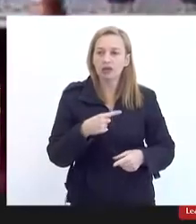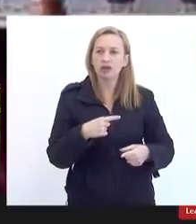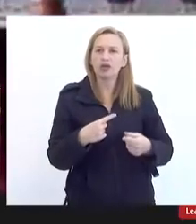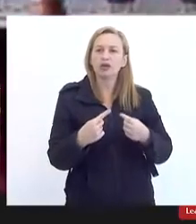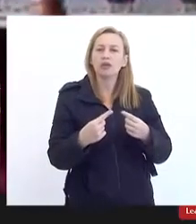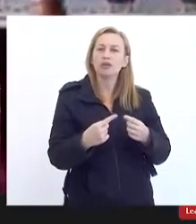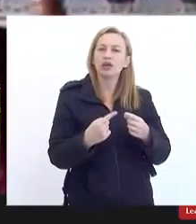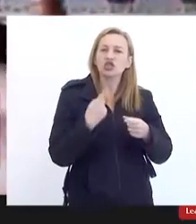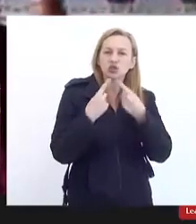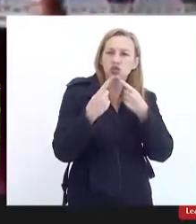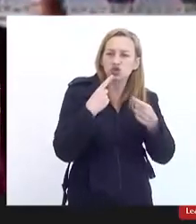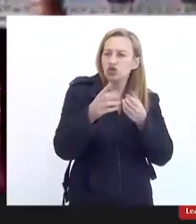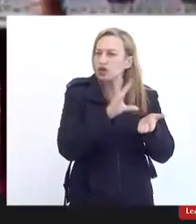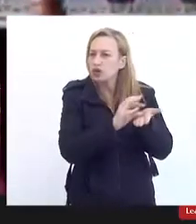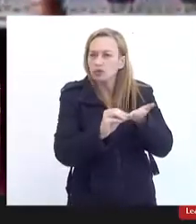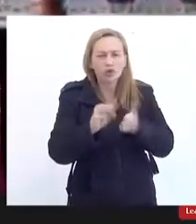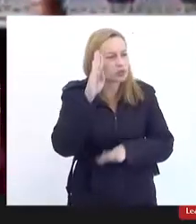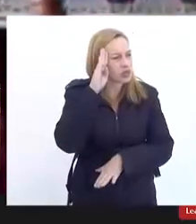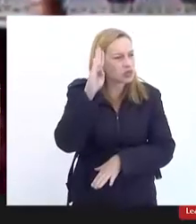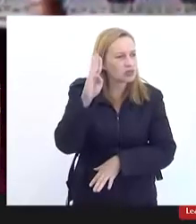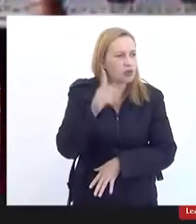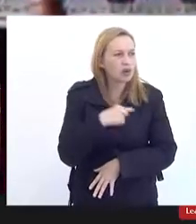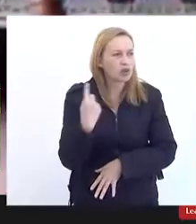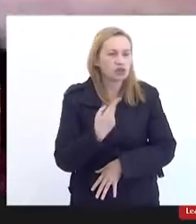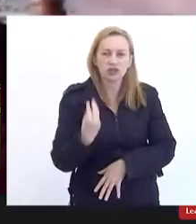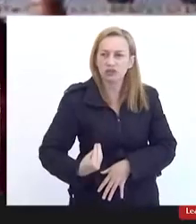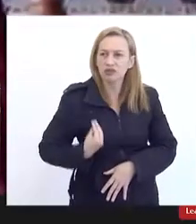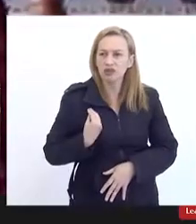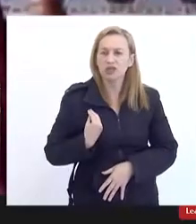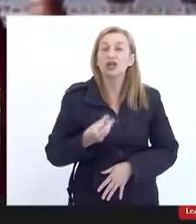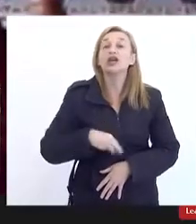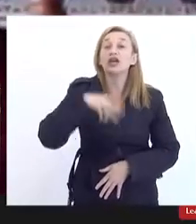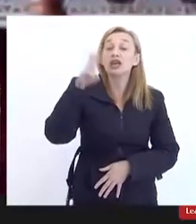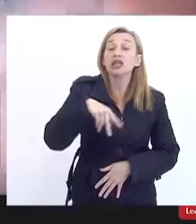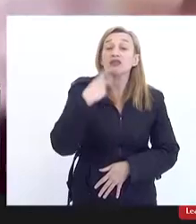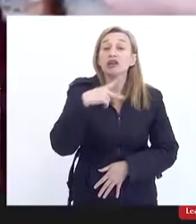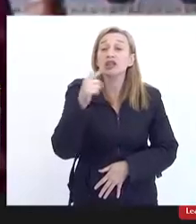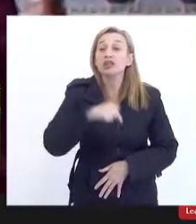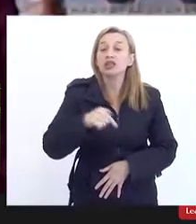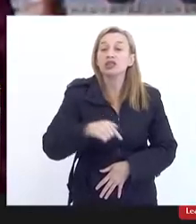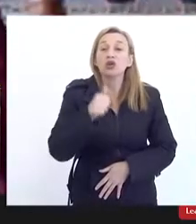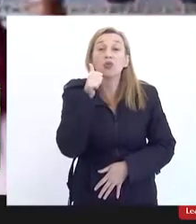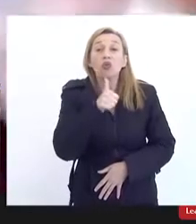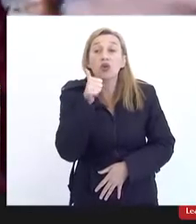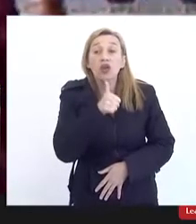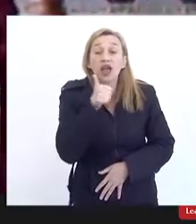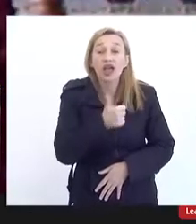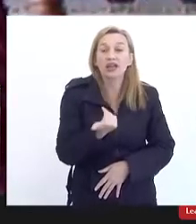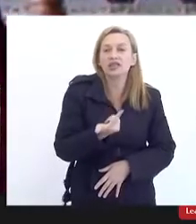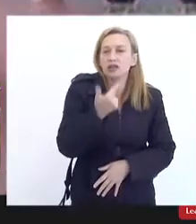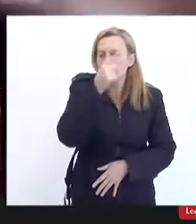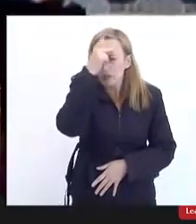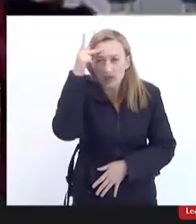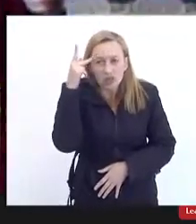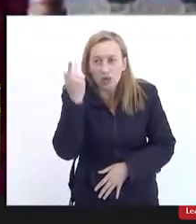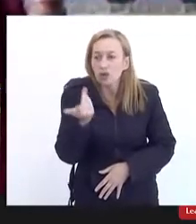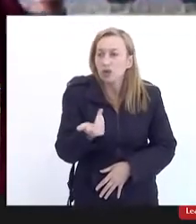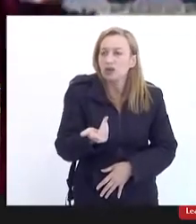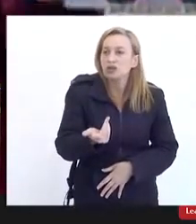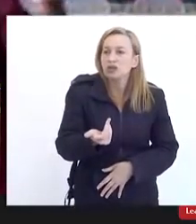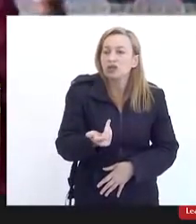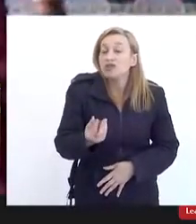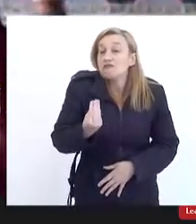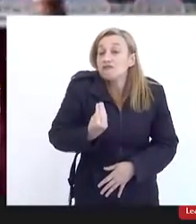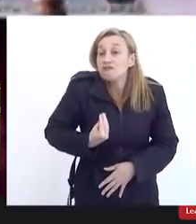pautas que são primordiais para a nossa vida quem está falando aqui são mulheres são pessoas que